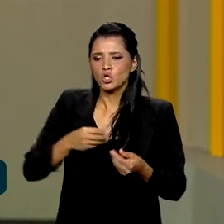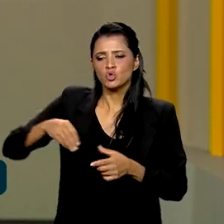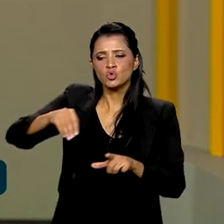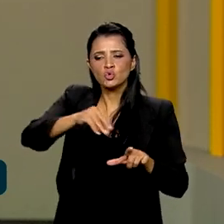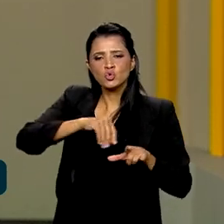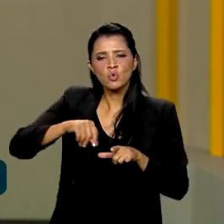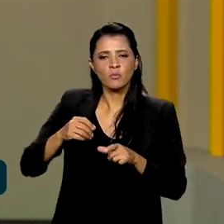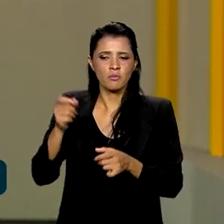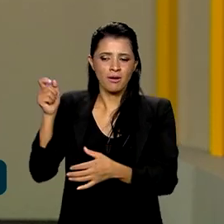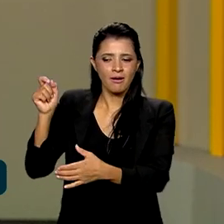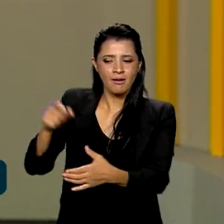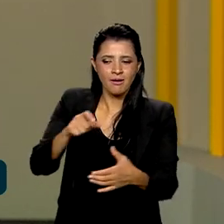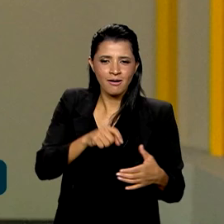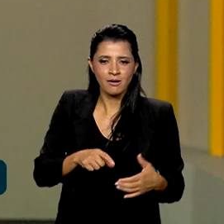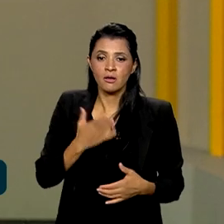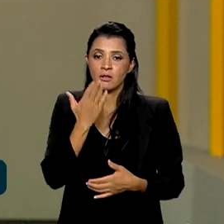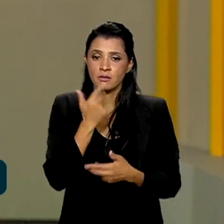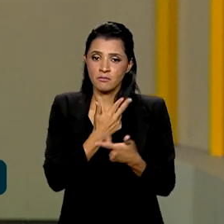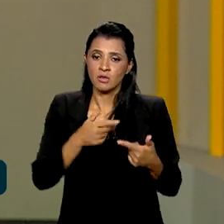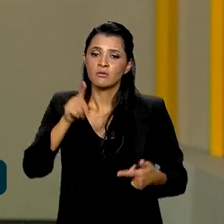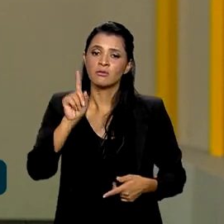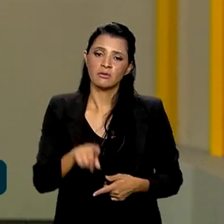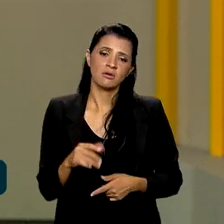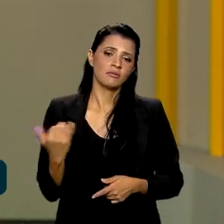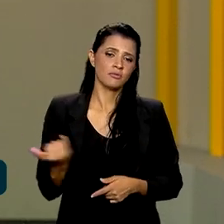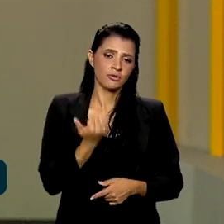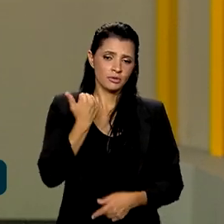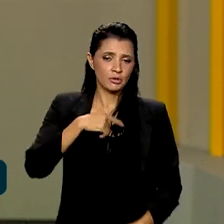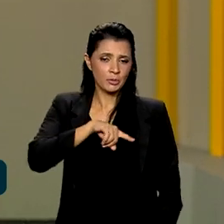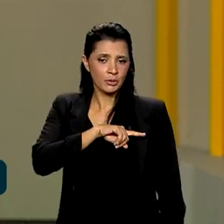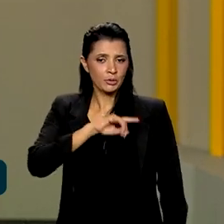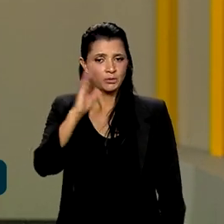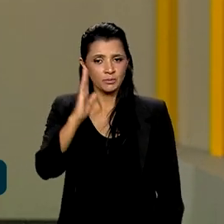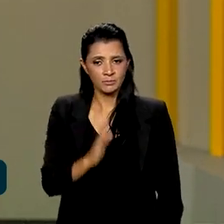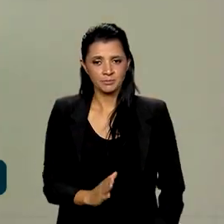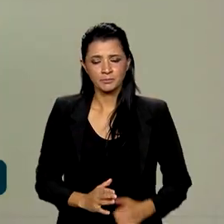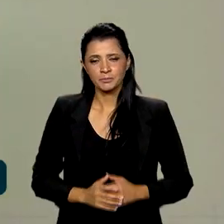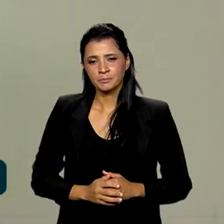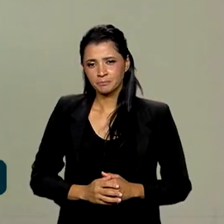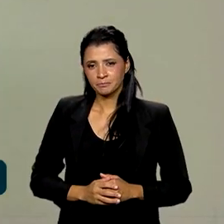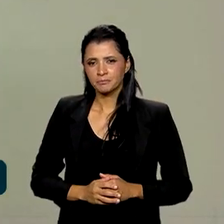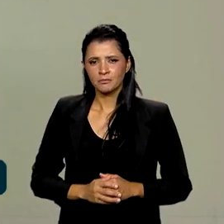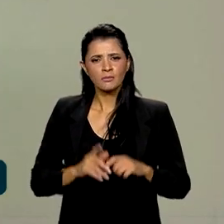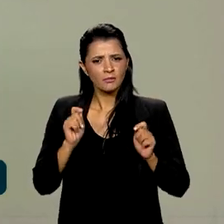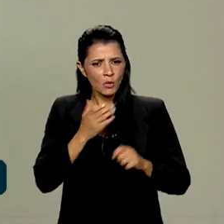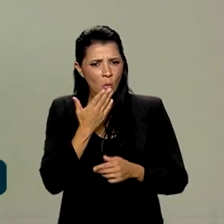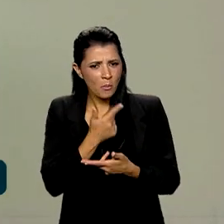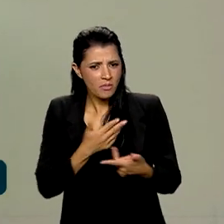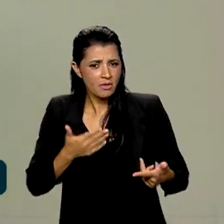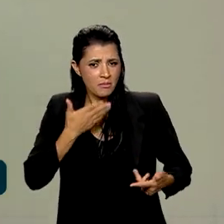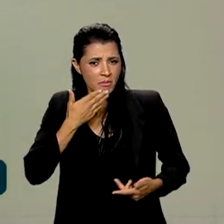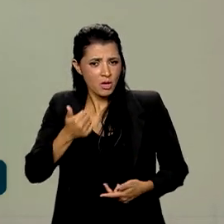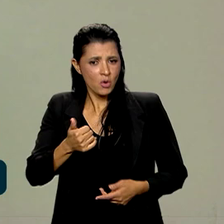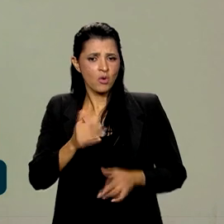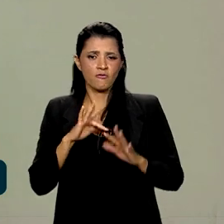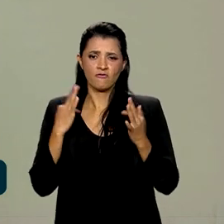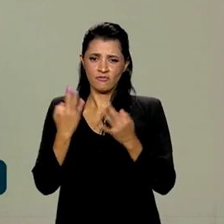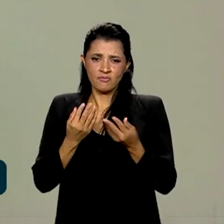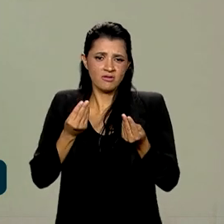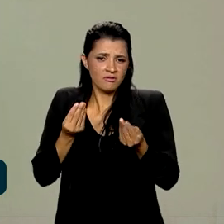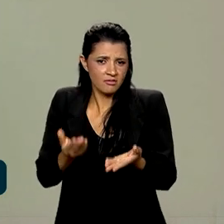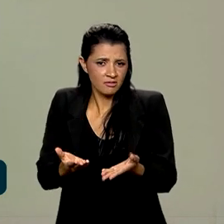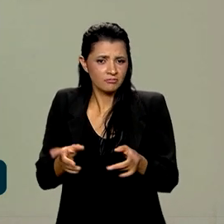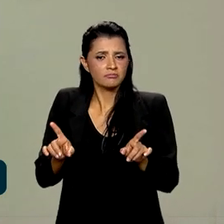desses alimentos tão importantes para todo o nosso país. Elas vão poder alimentar melhor a sua família e também,